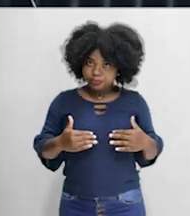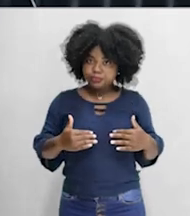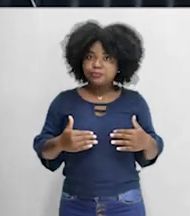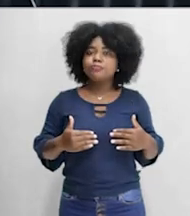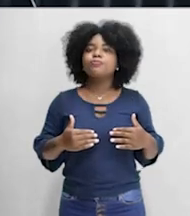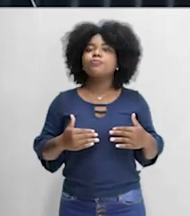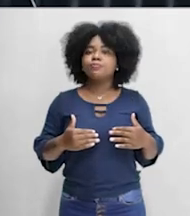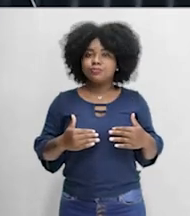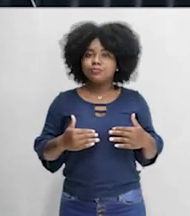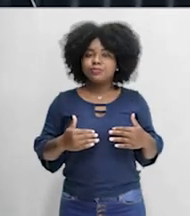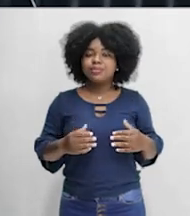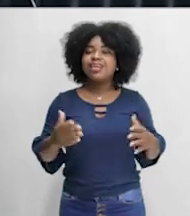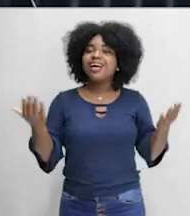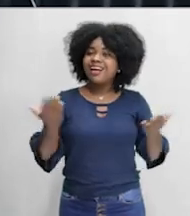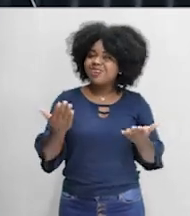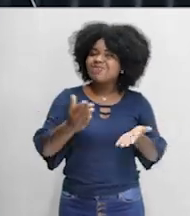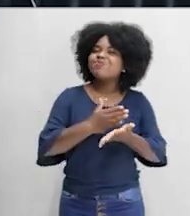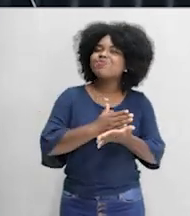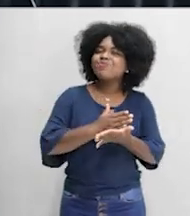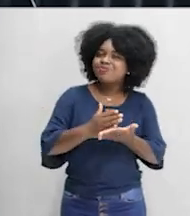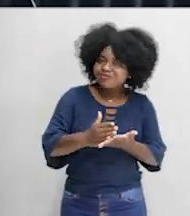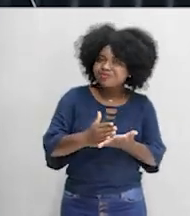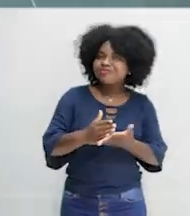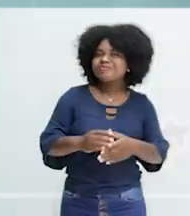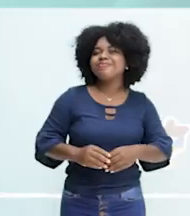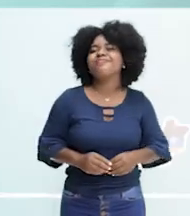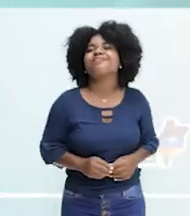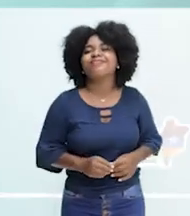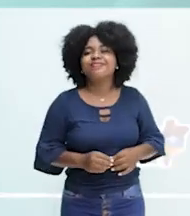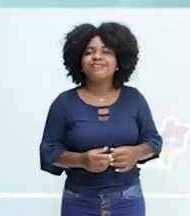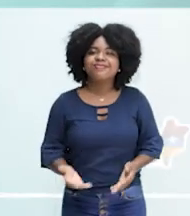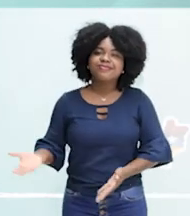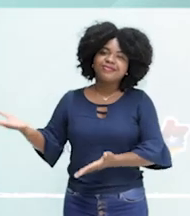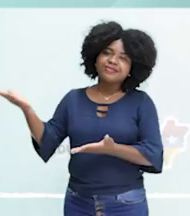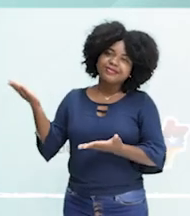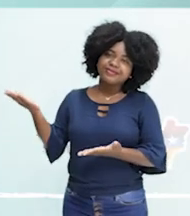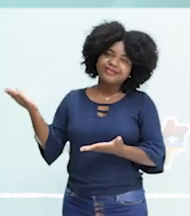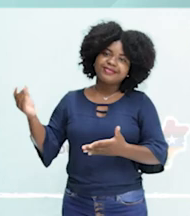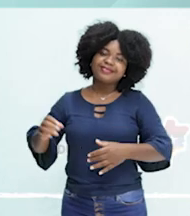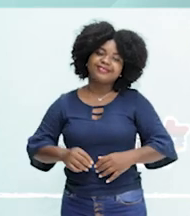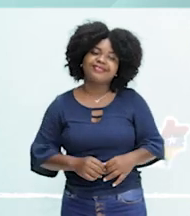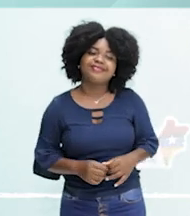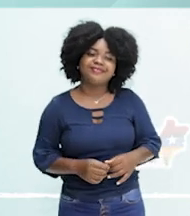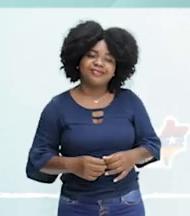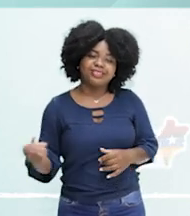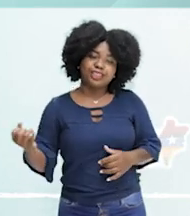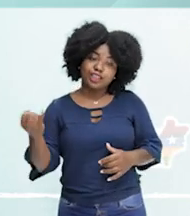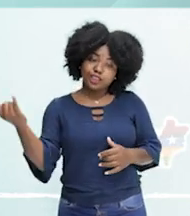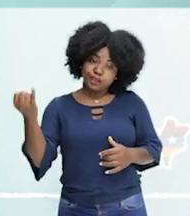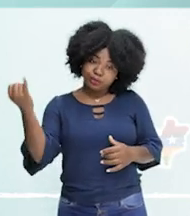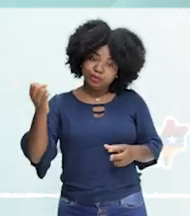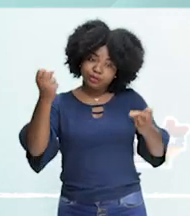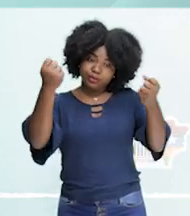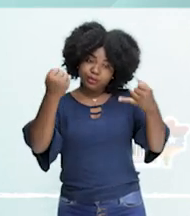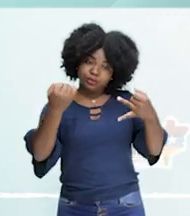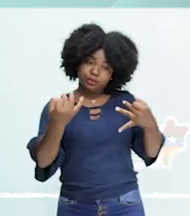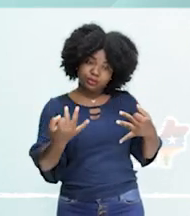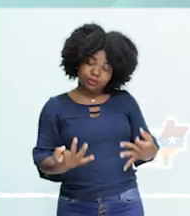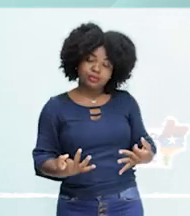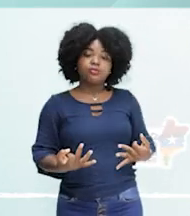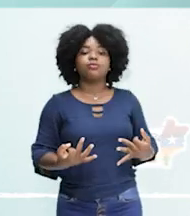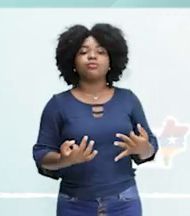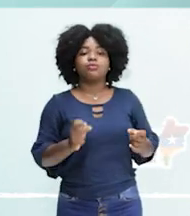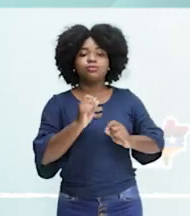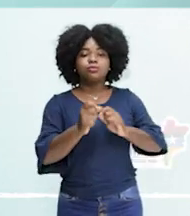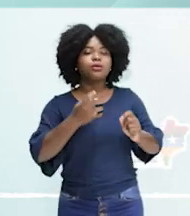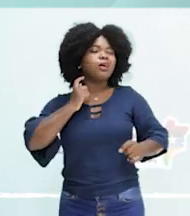oxigenou e vem comigo, né? Galera, primeira coisa importante, quando a gente vai falar sobre a degradação